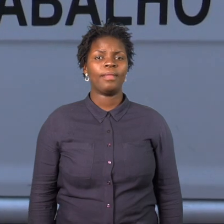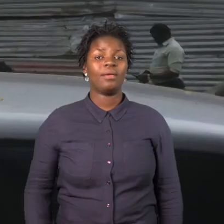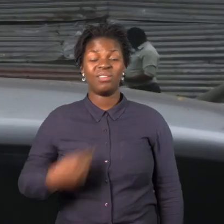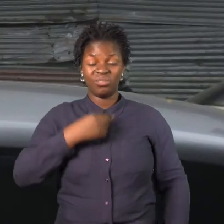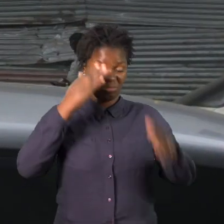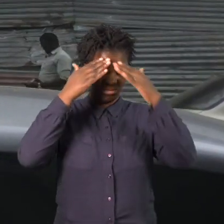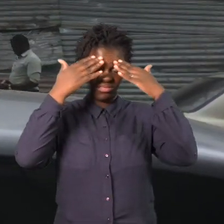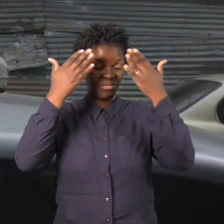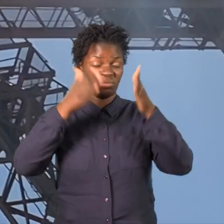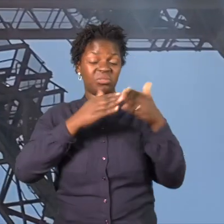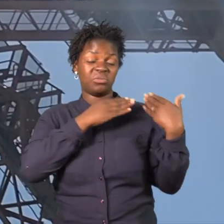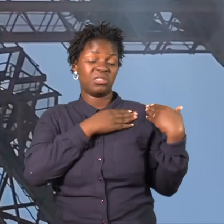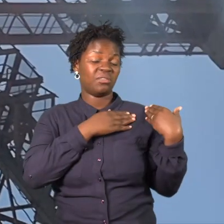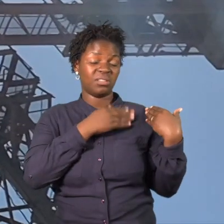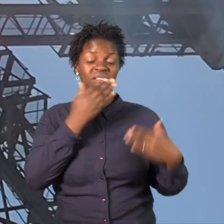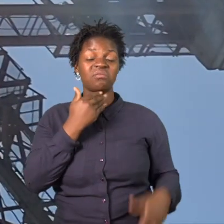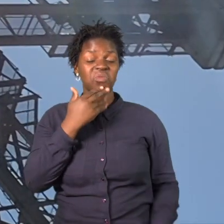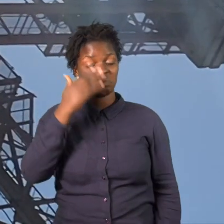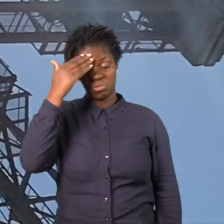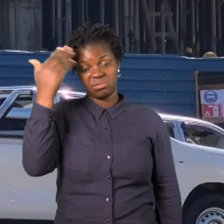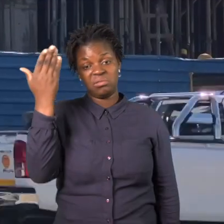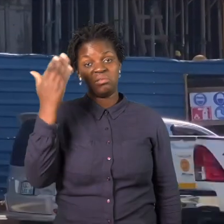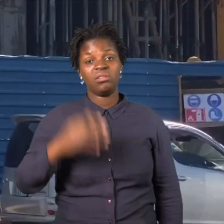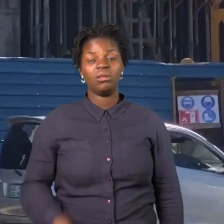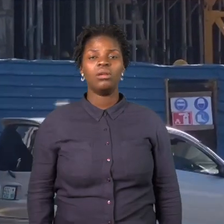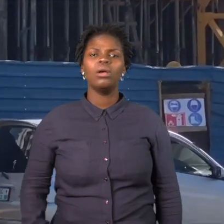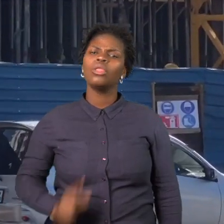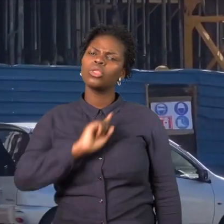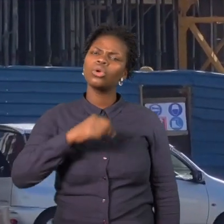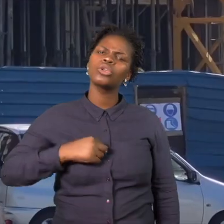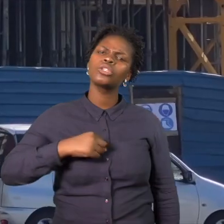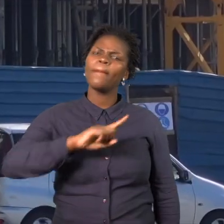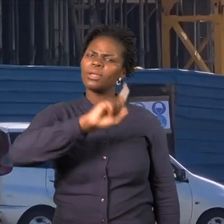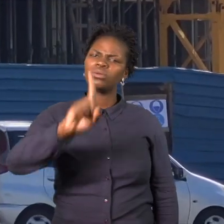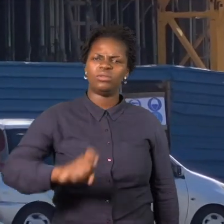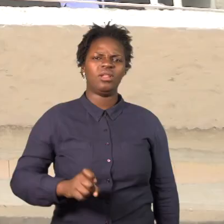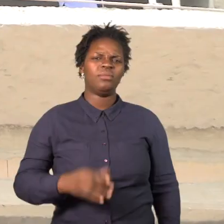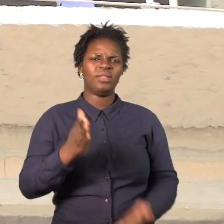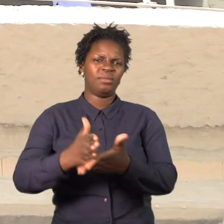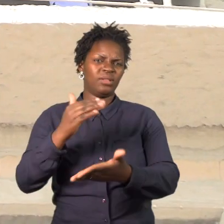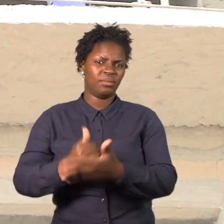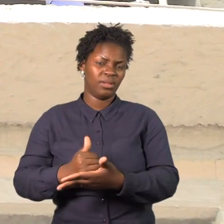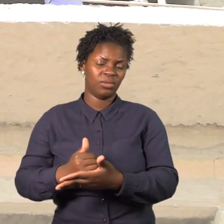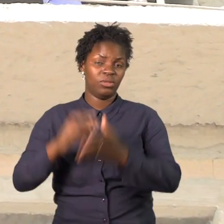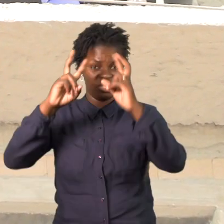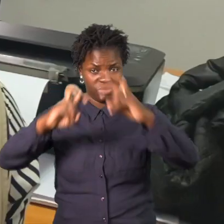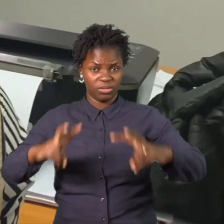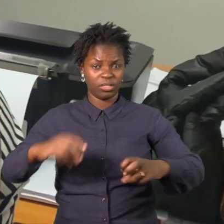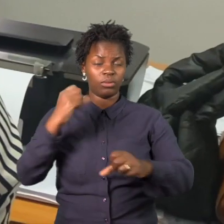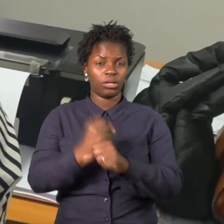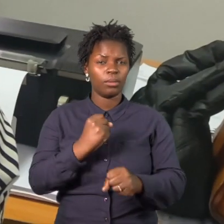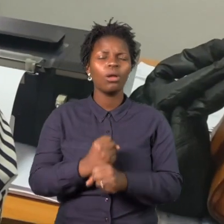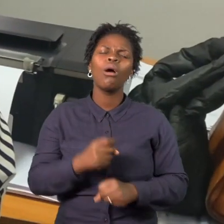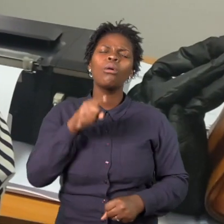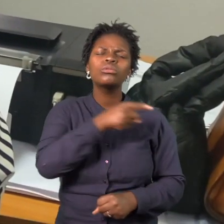da prevalência de trabalhadores a exercer suas funções sem o uso de equipamentos de proteção individual em empresas, mesmo com a fiscalização regular, a